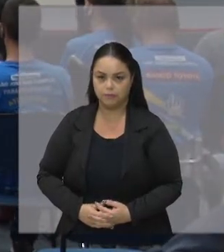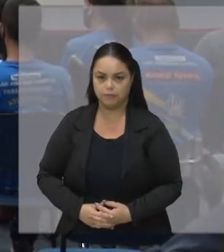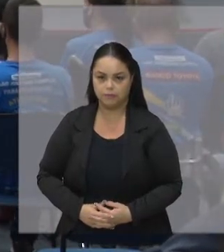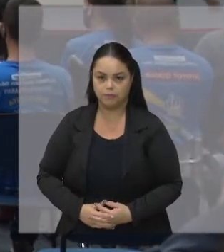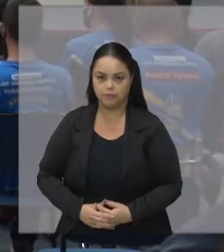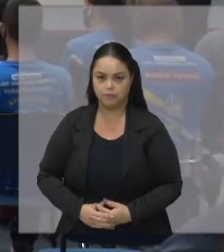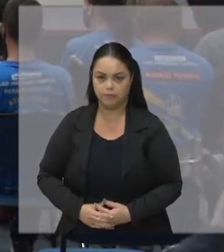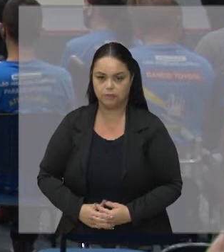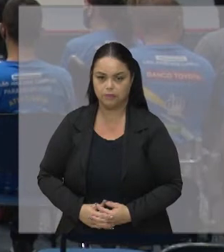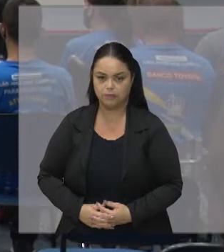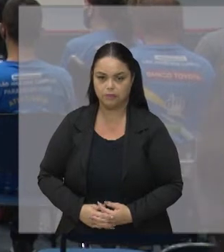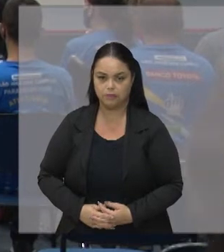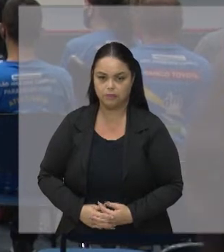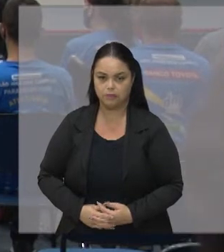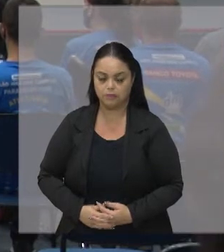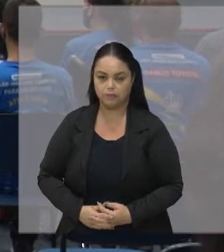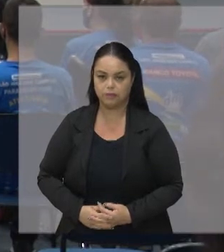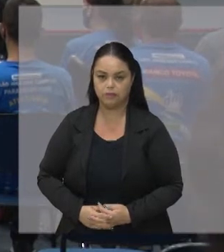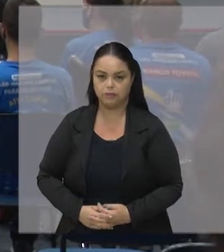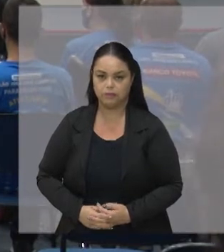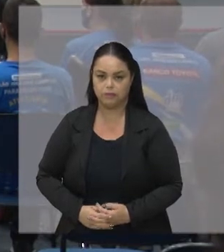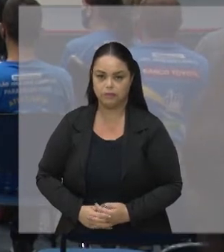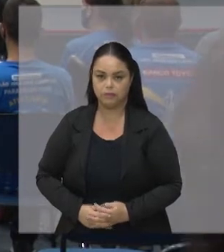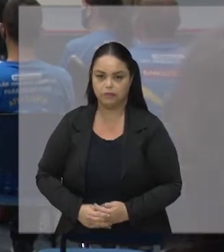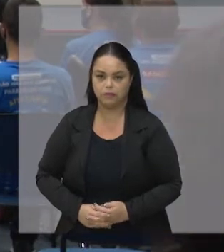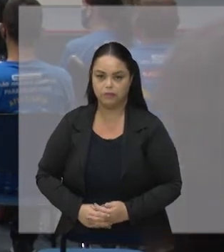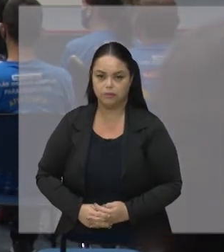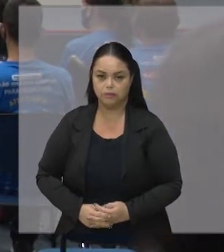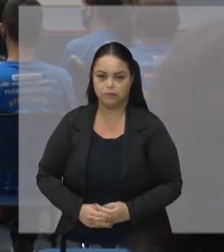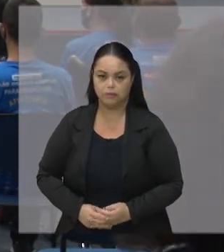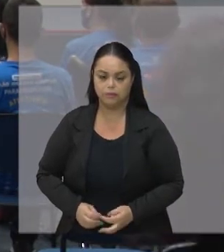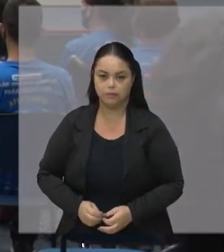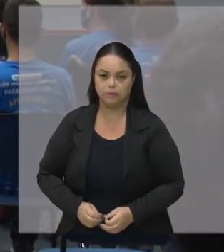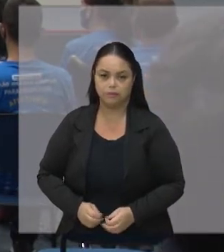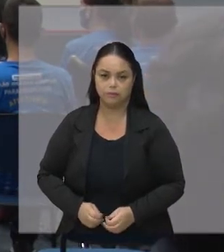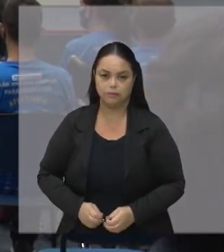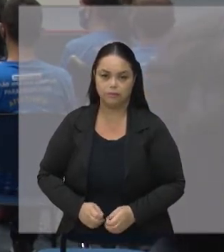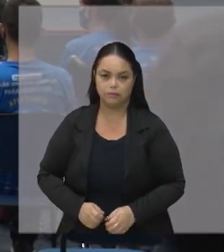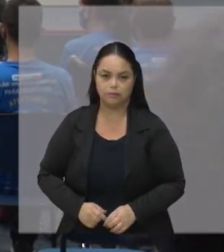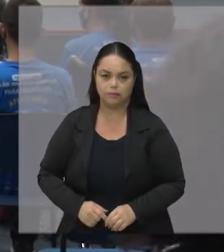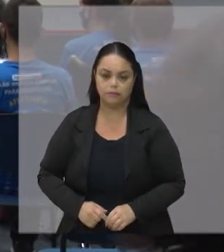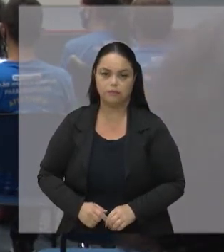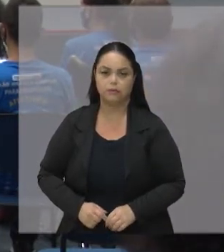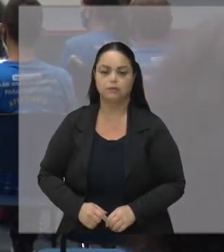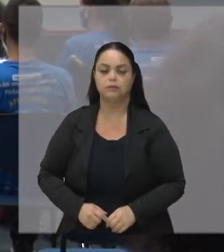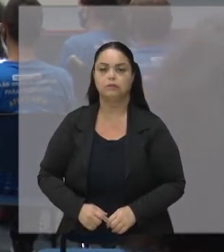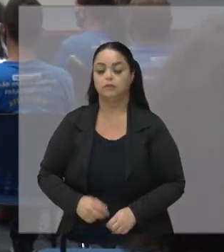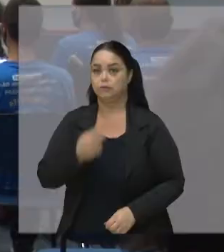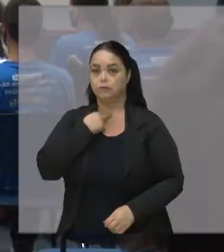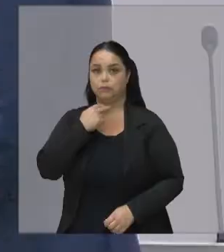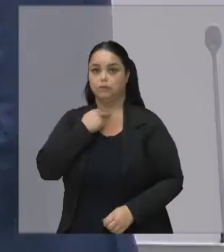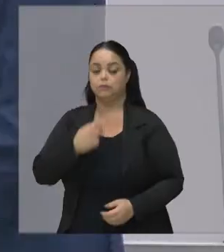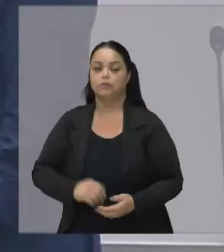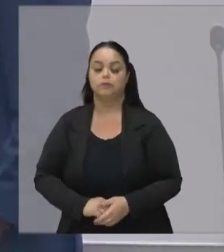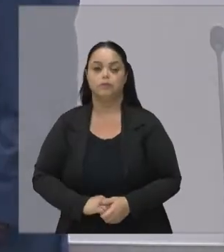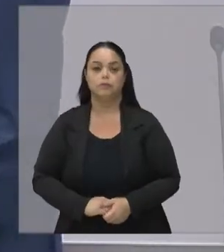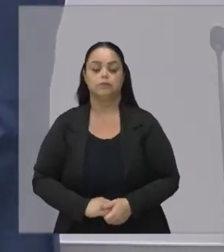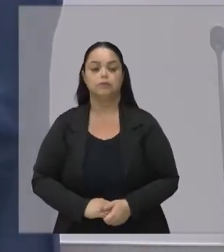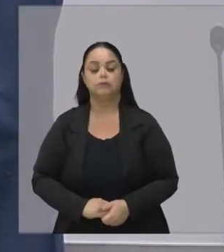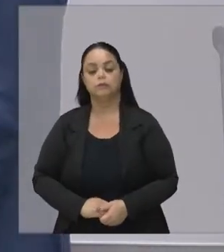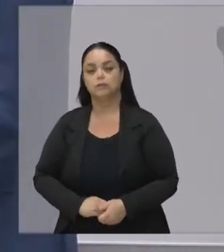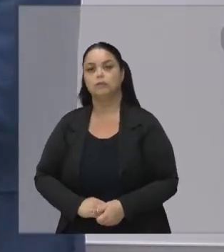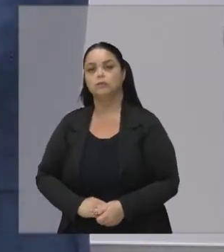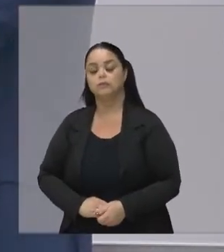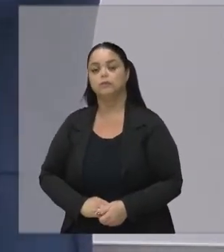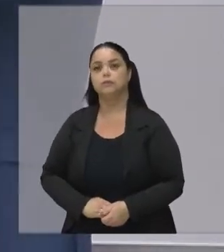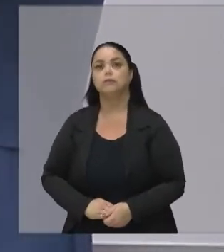Tem crianças Nas calçadas Não poderia Deixar